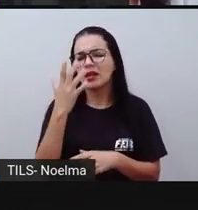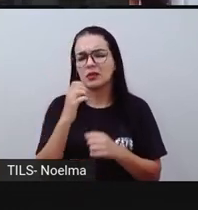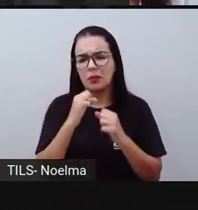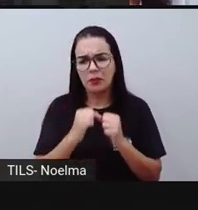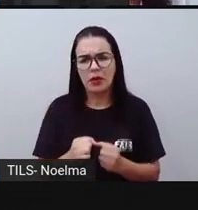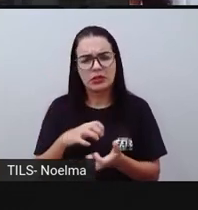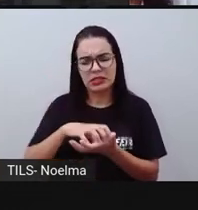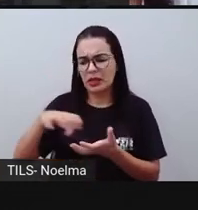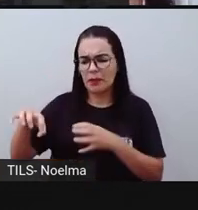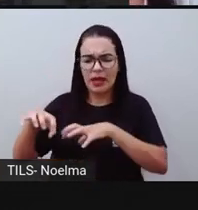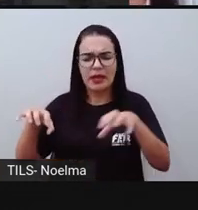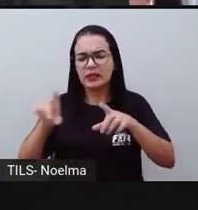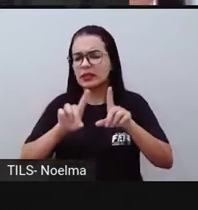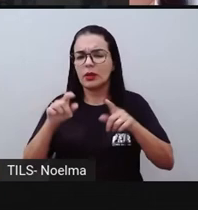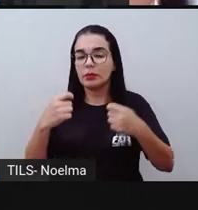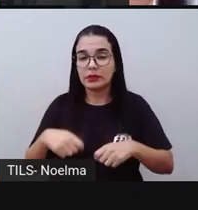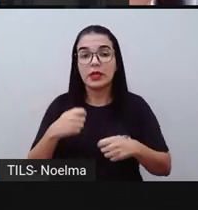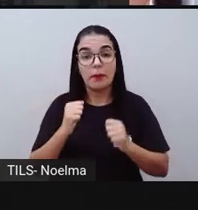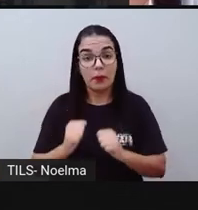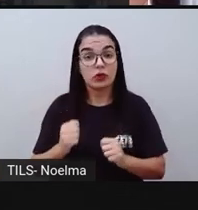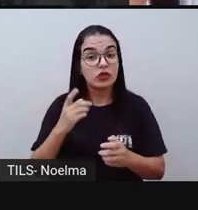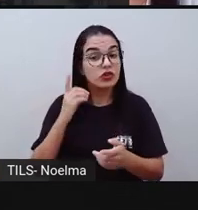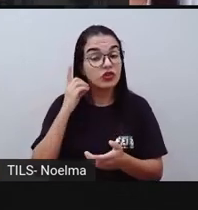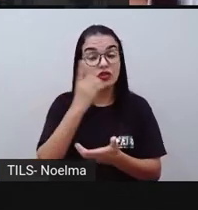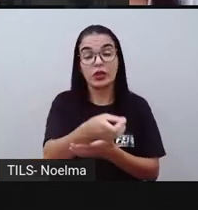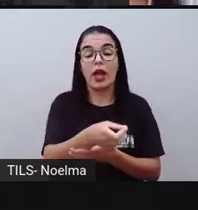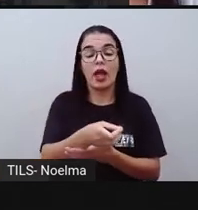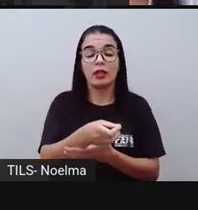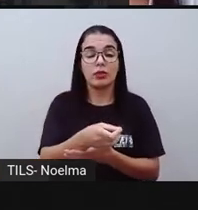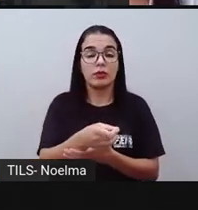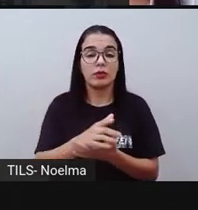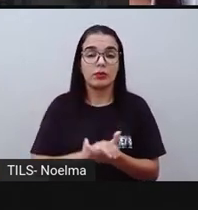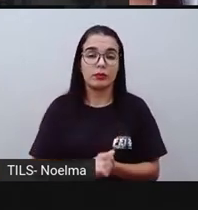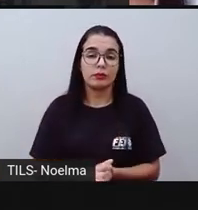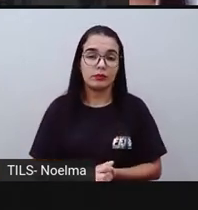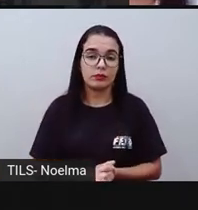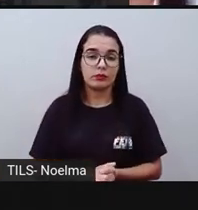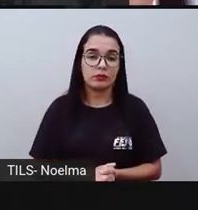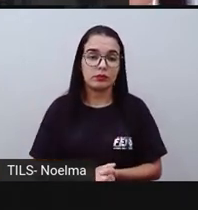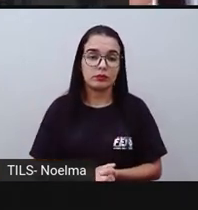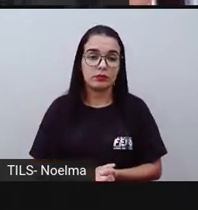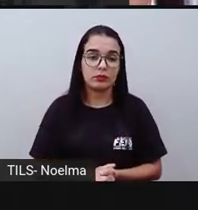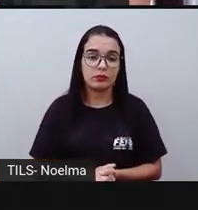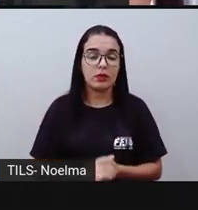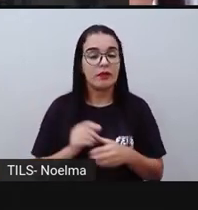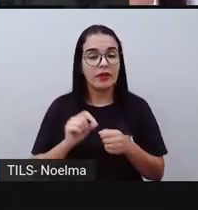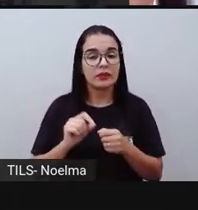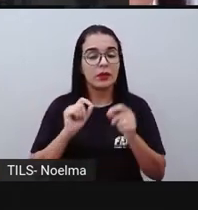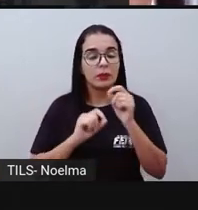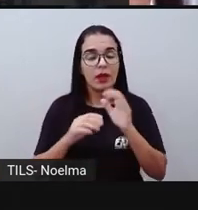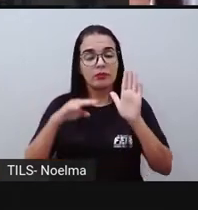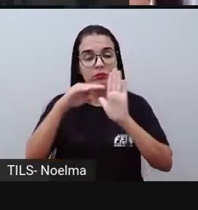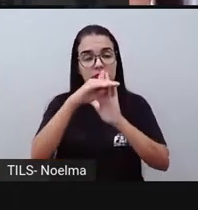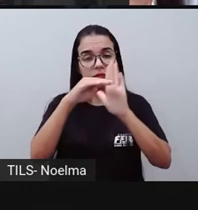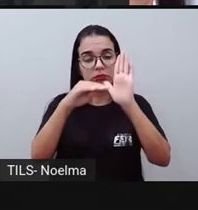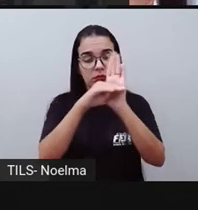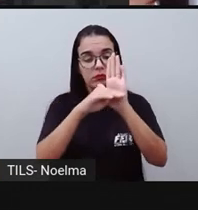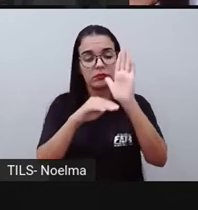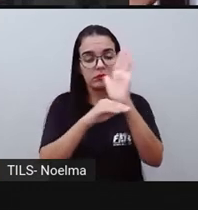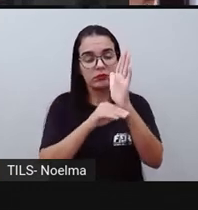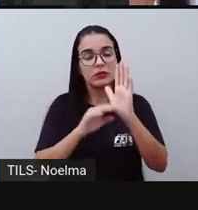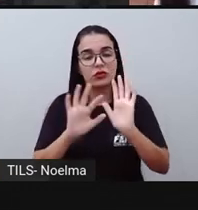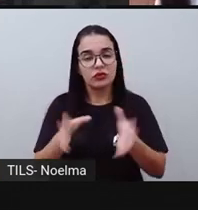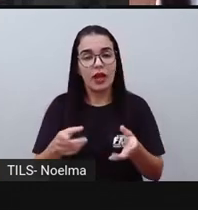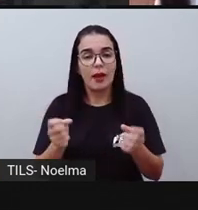separada, não é? Nós podemos encontrar esse resultado de forma mais direta. E já subtraímos números na